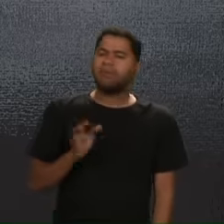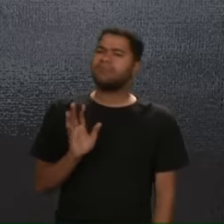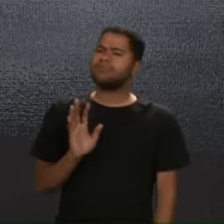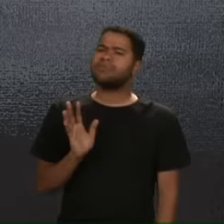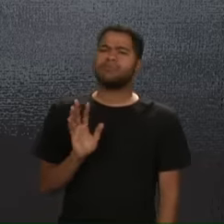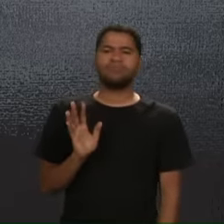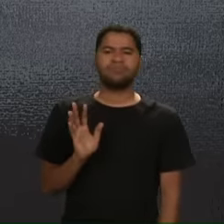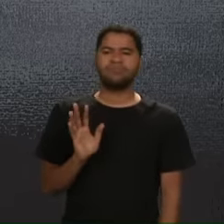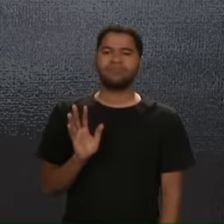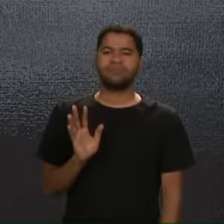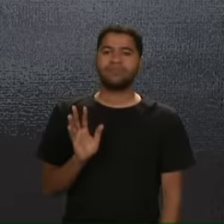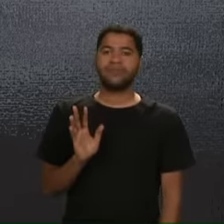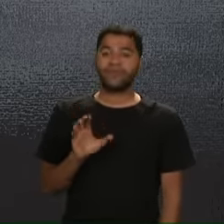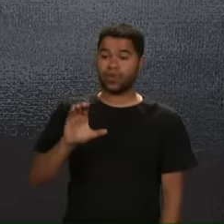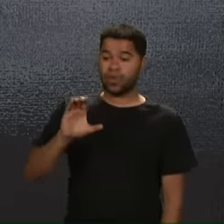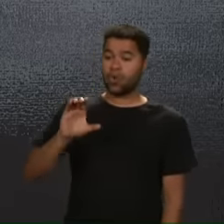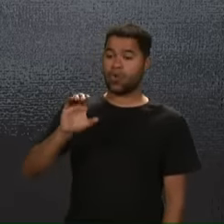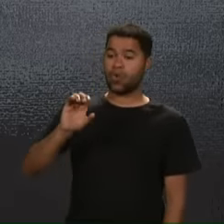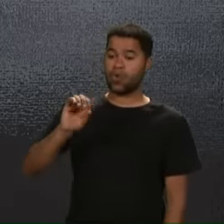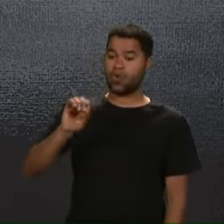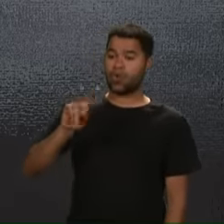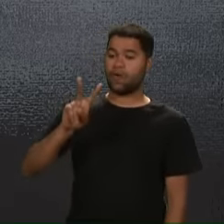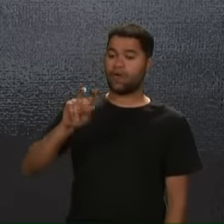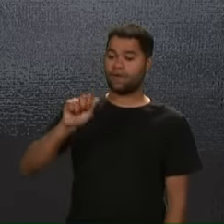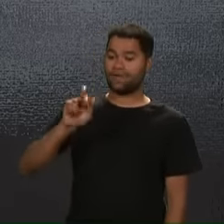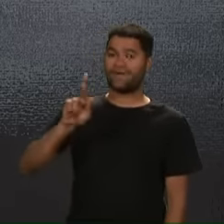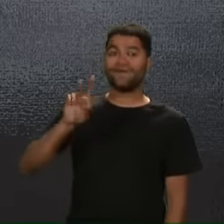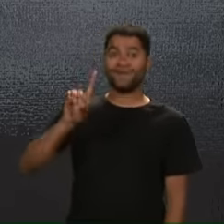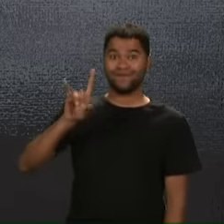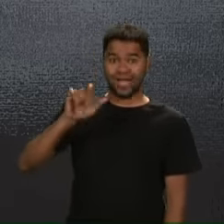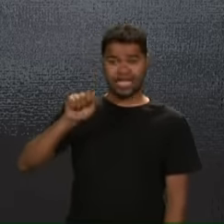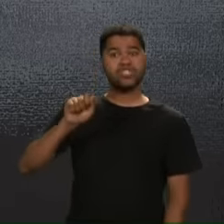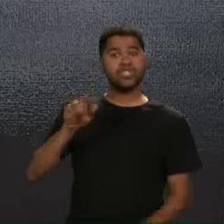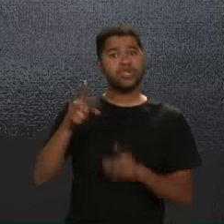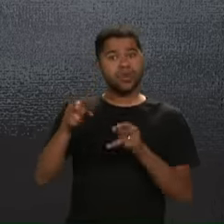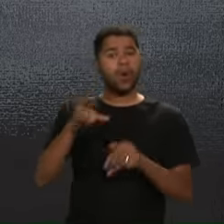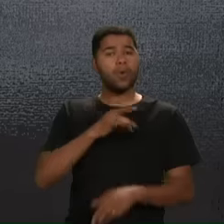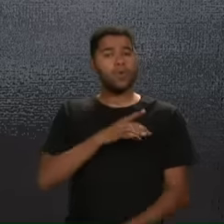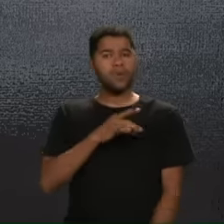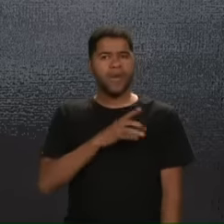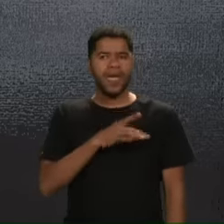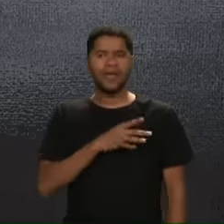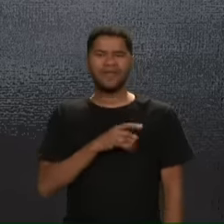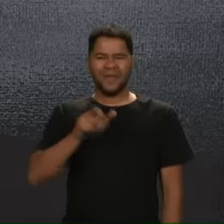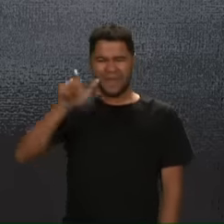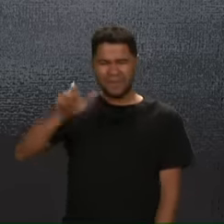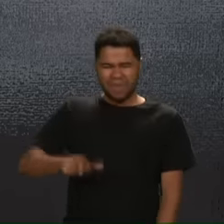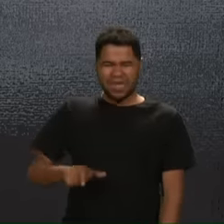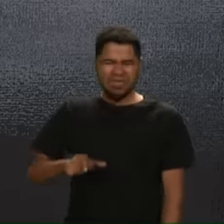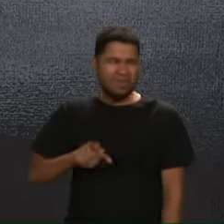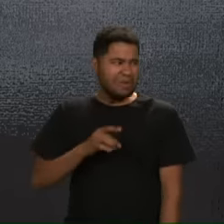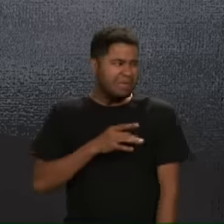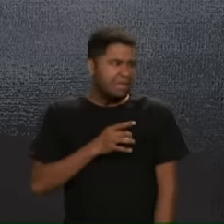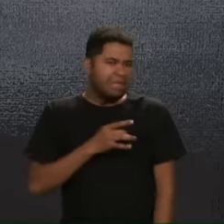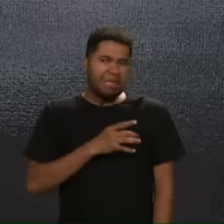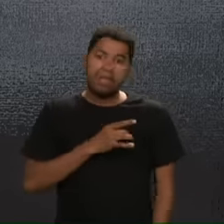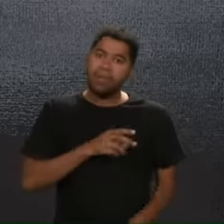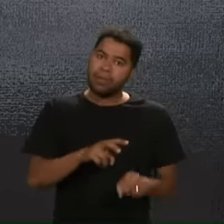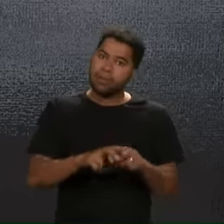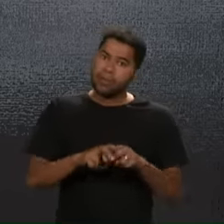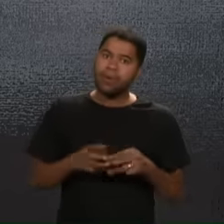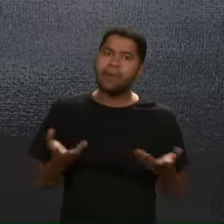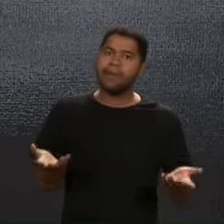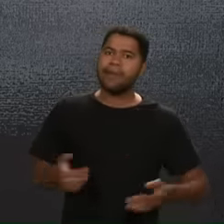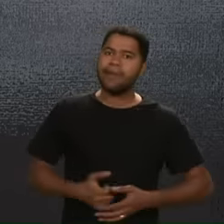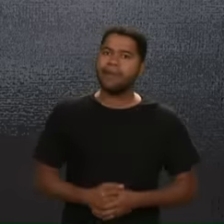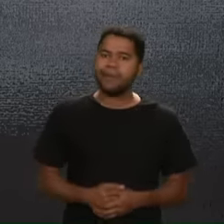covardia É a palavra medo Todo covarde É por causa do medo